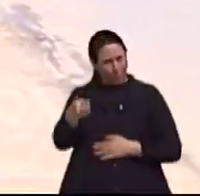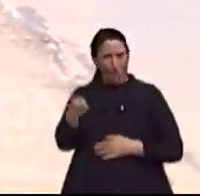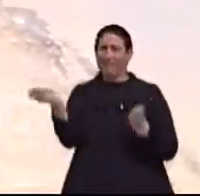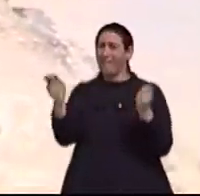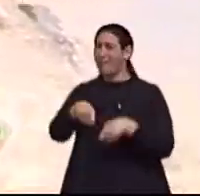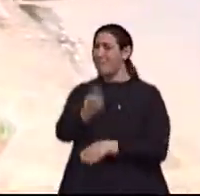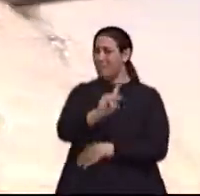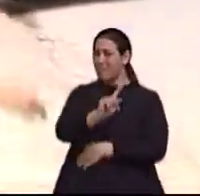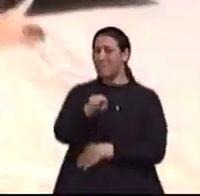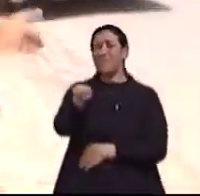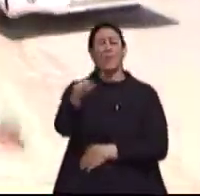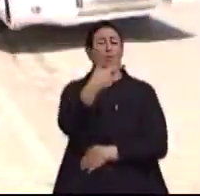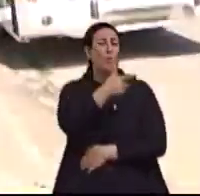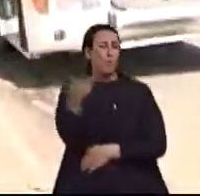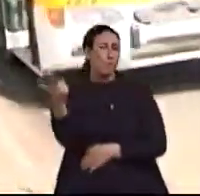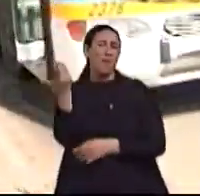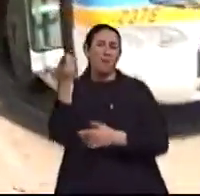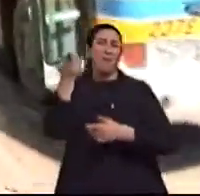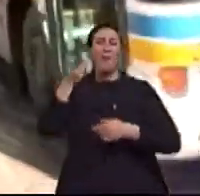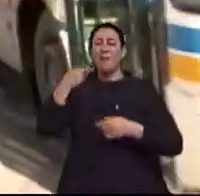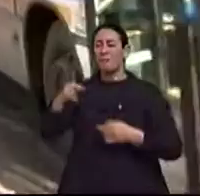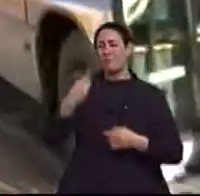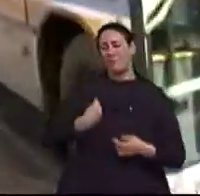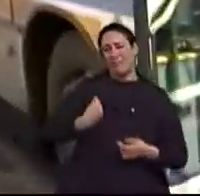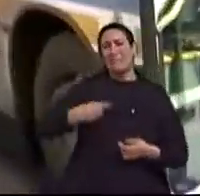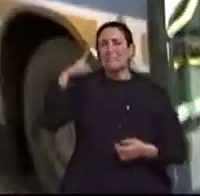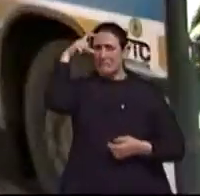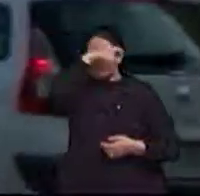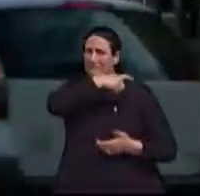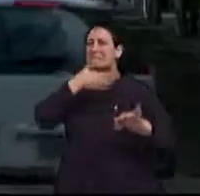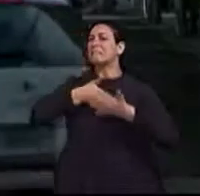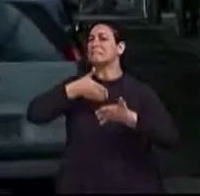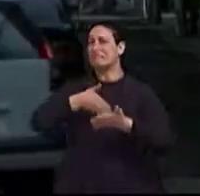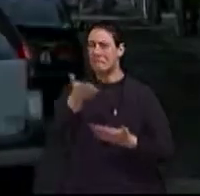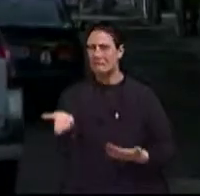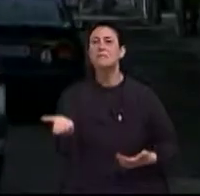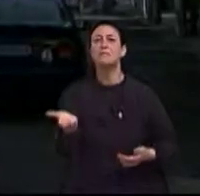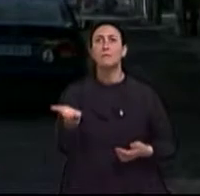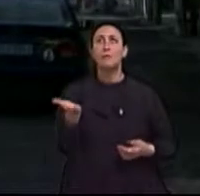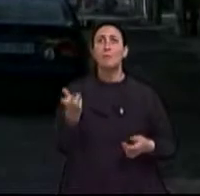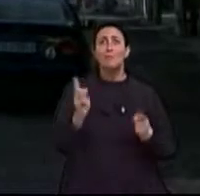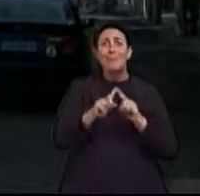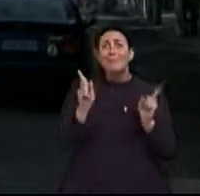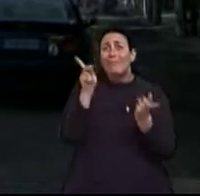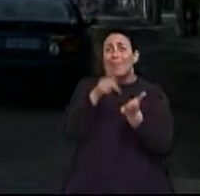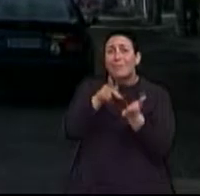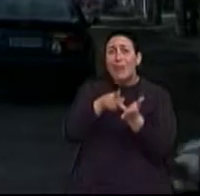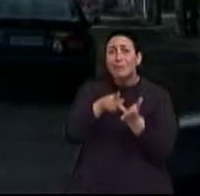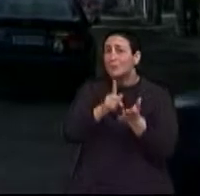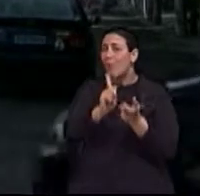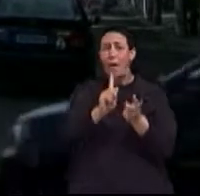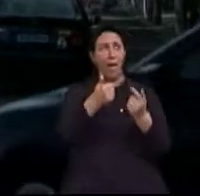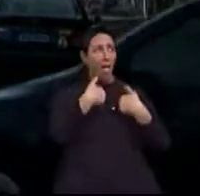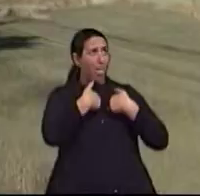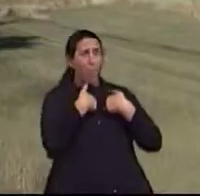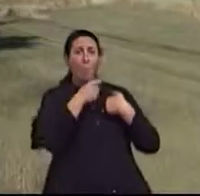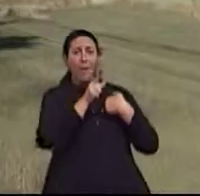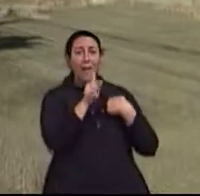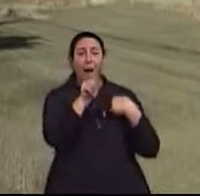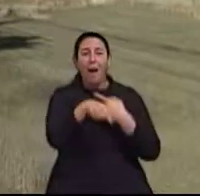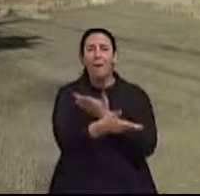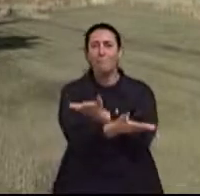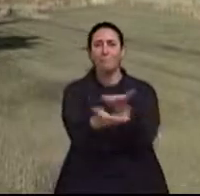dependente, ele é improdutivo. Ou seja, na verdade, é o espaço inadequado que está criando uma impossibilidade.